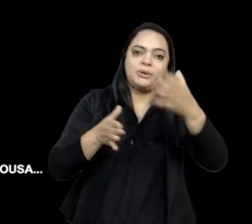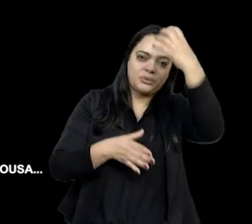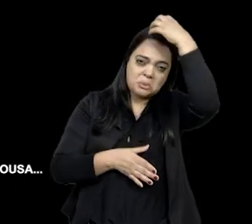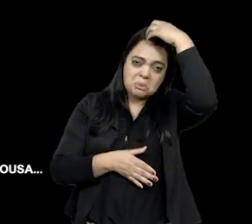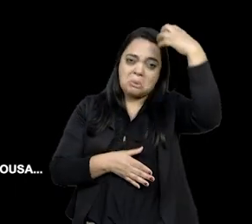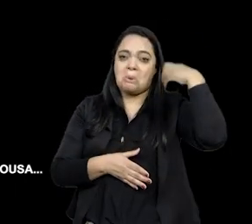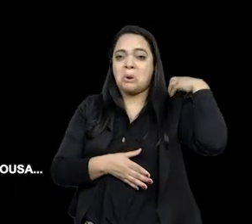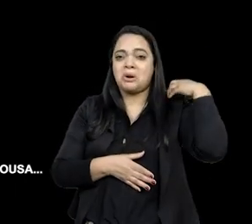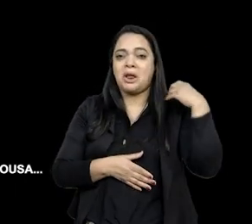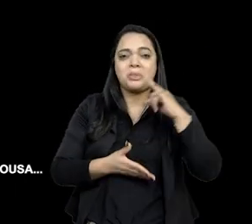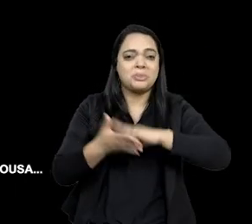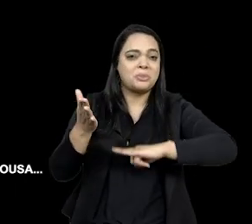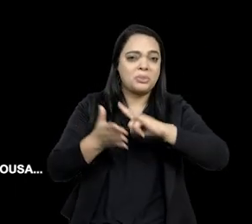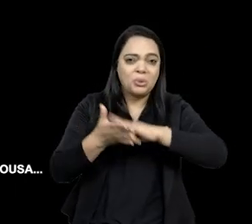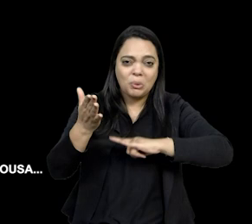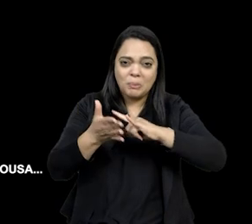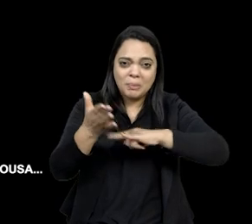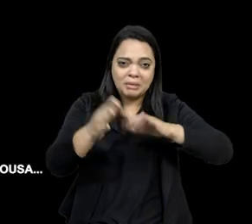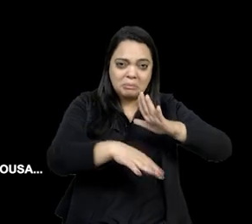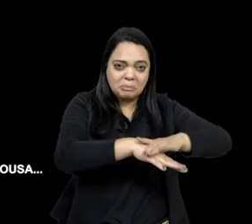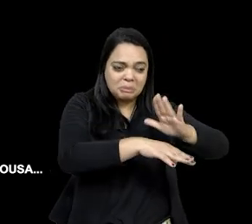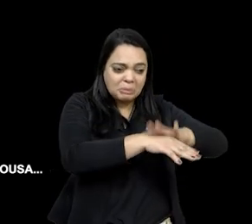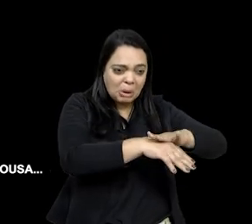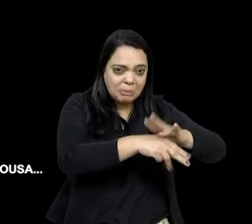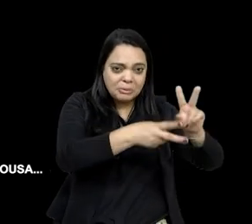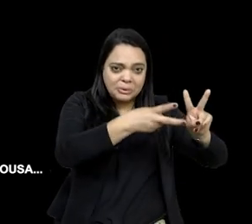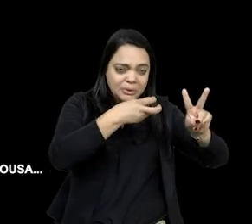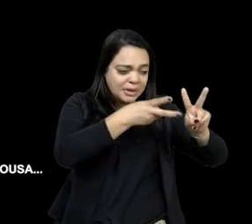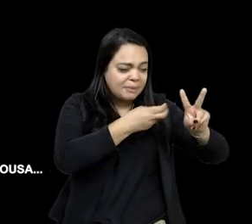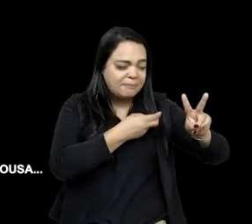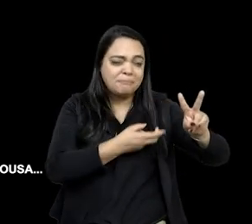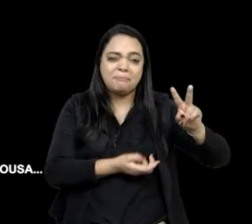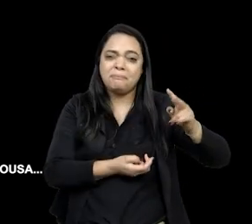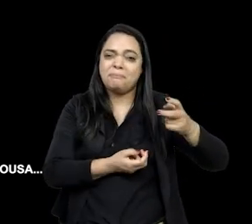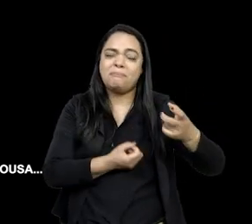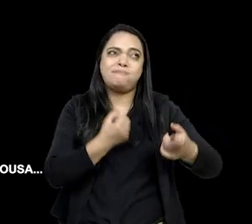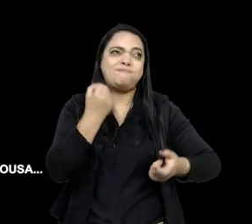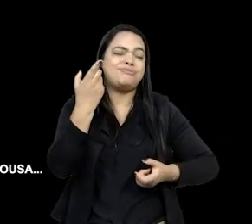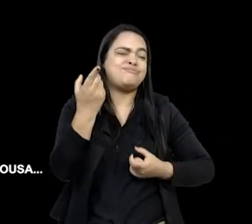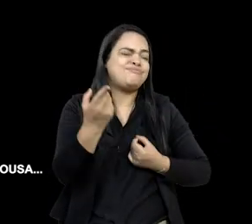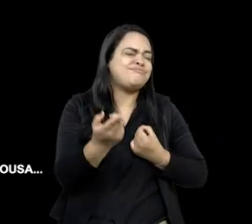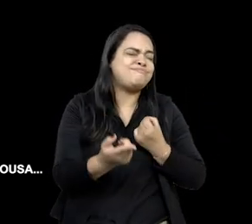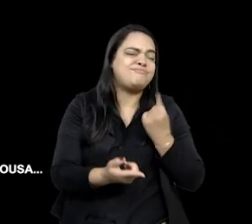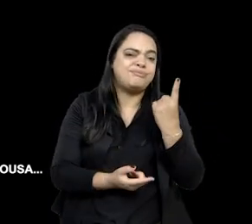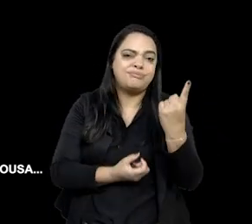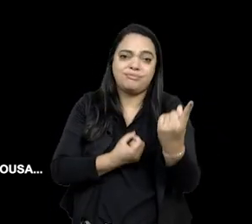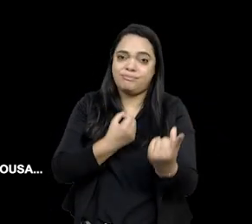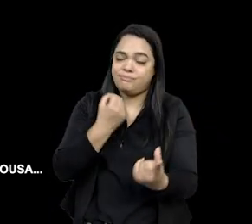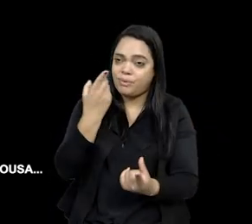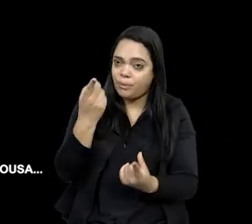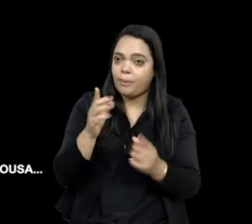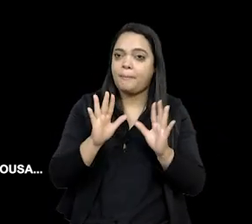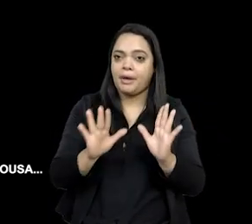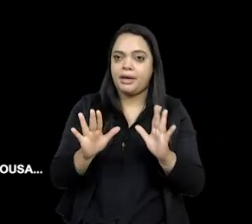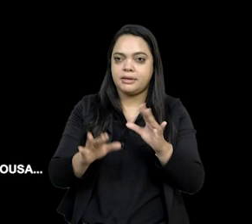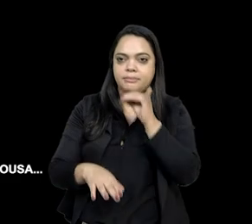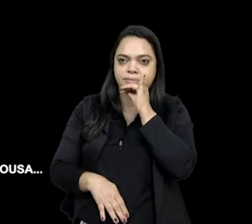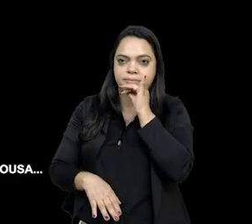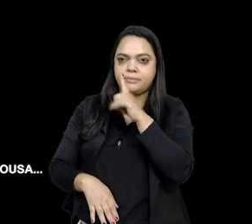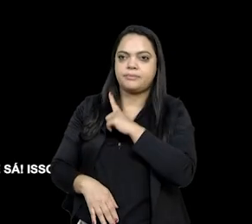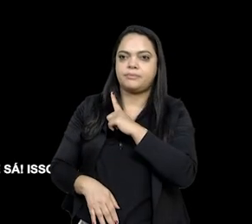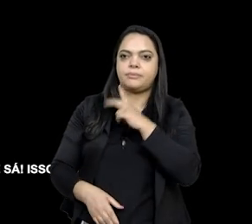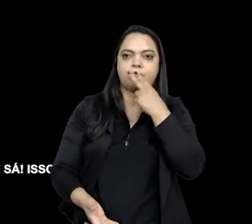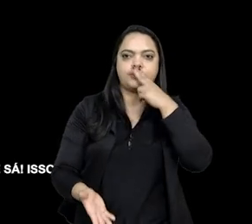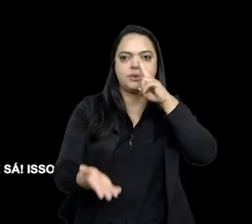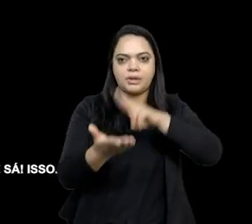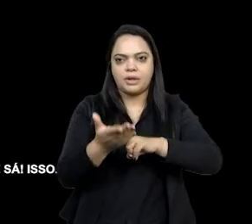por mão indígena, né, mas existem outras formas de abordar. Por exemplo, eu tenho uma carta do Martim, Afonso de